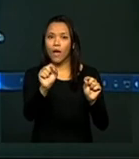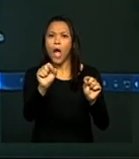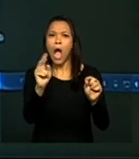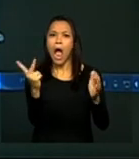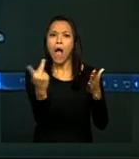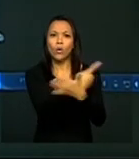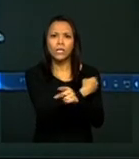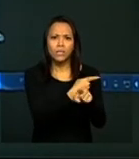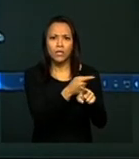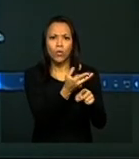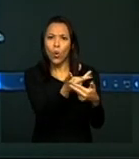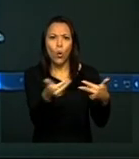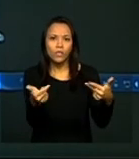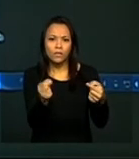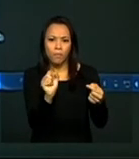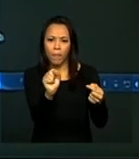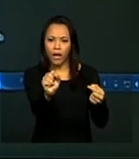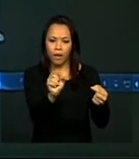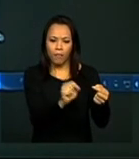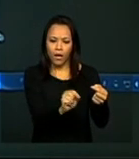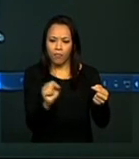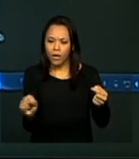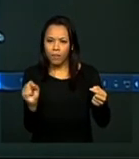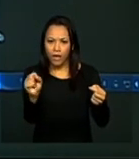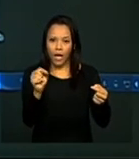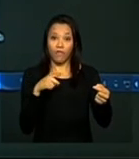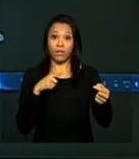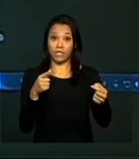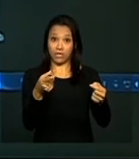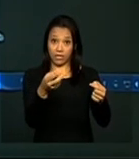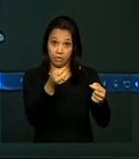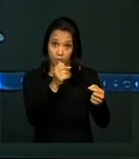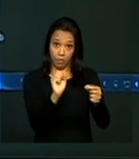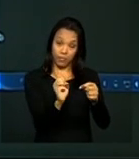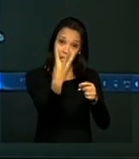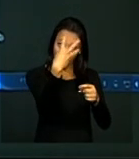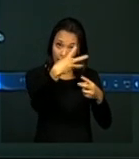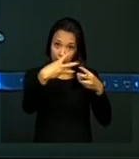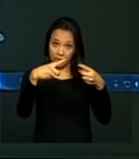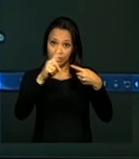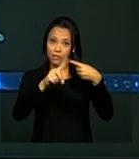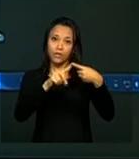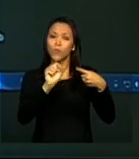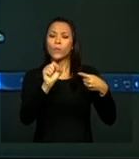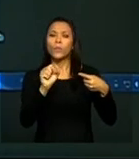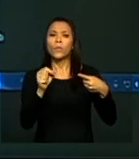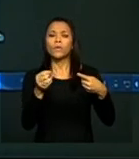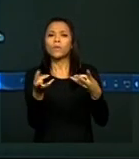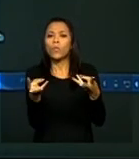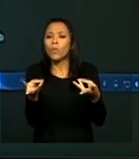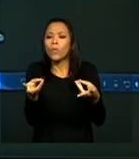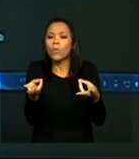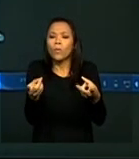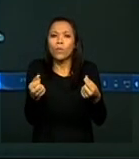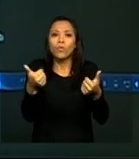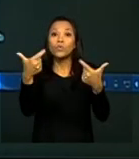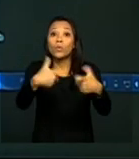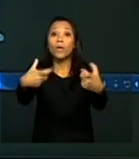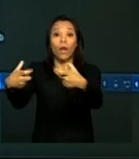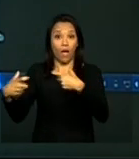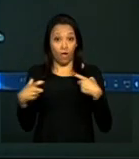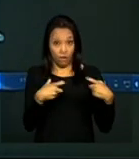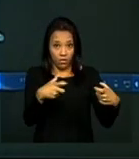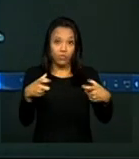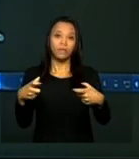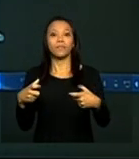aconteceram coisas sobre a ditadura. Daí a gente fez três filtros. O Resquícios da Ditadura, que seriam os lugares onde